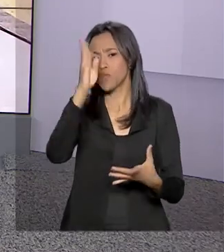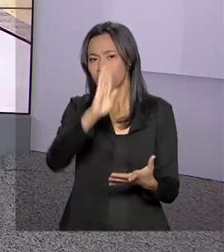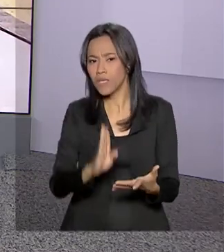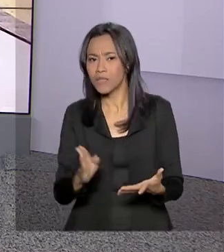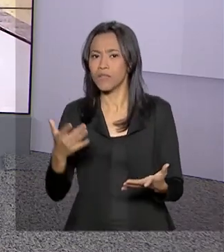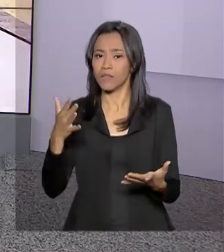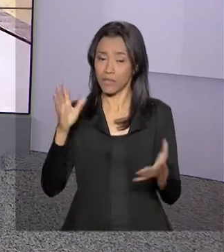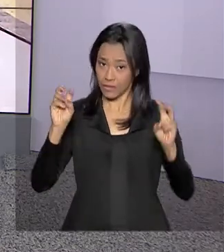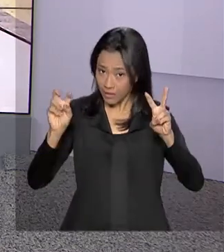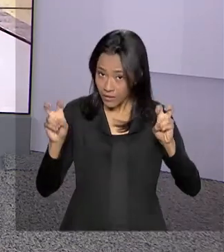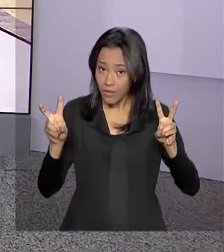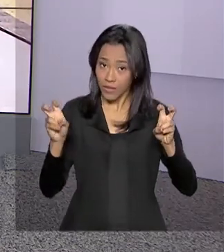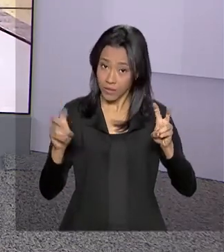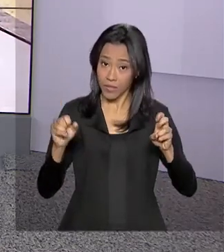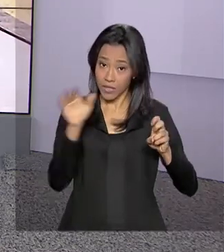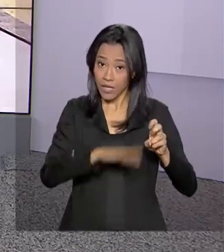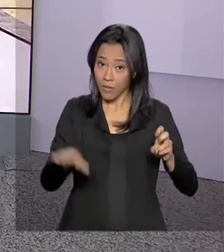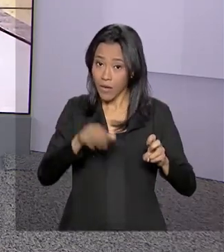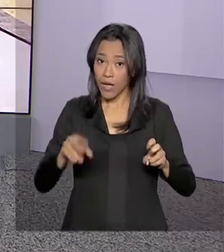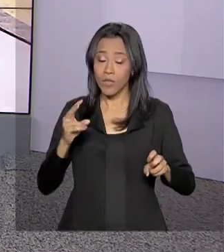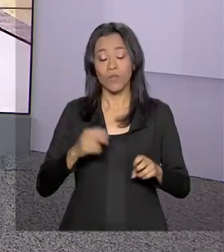nessa área, nessa questão do trabalho infantil?